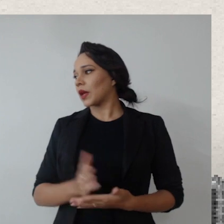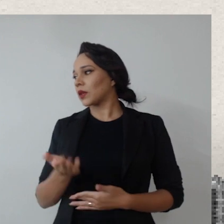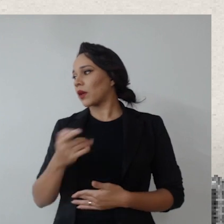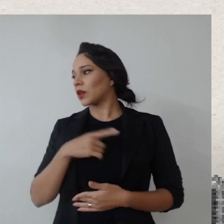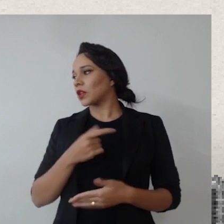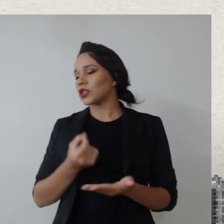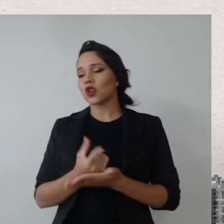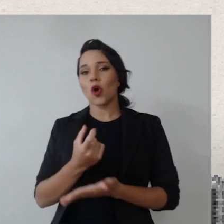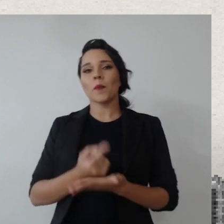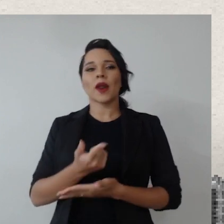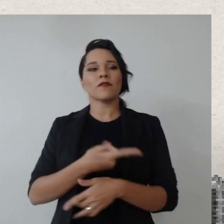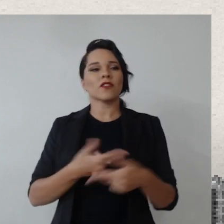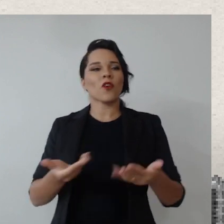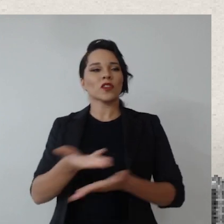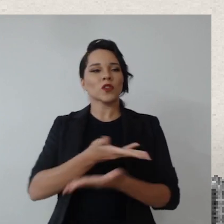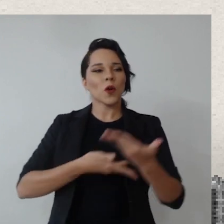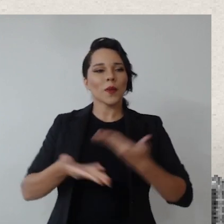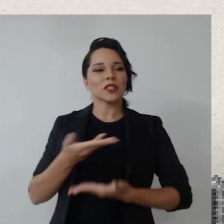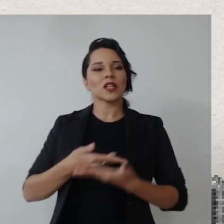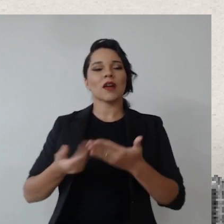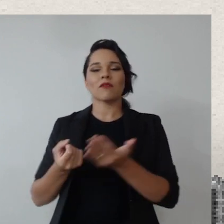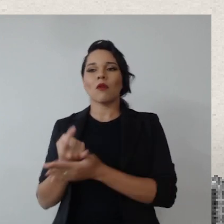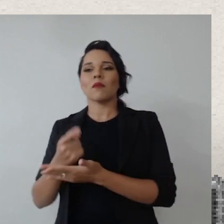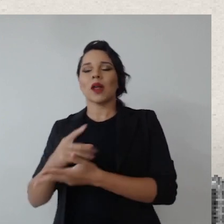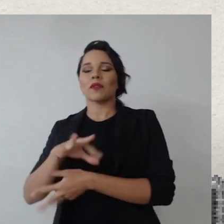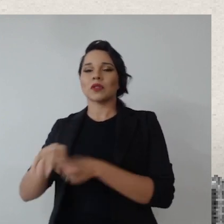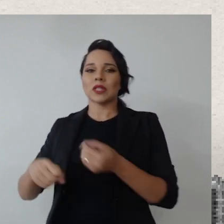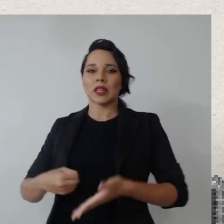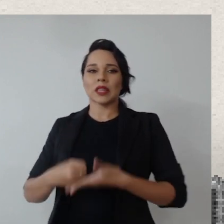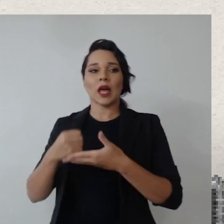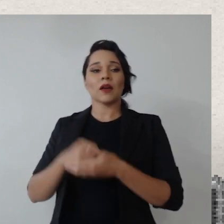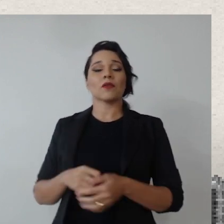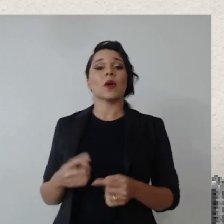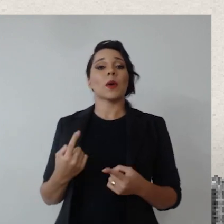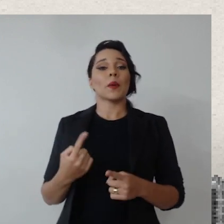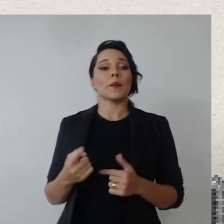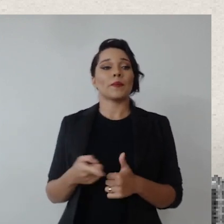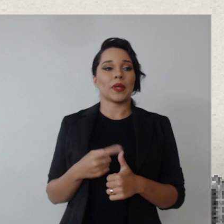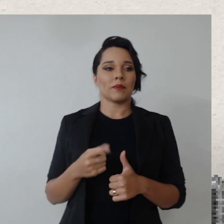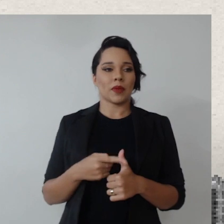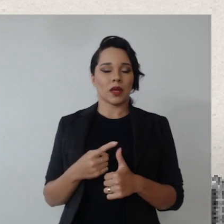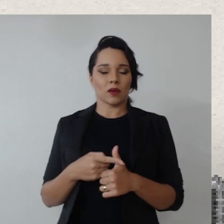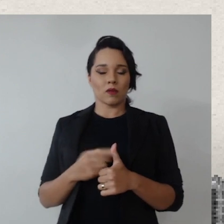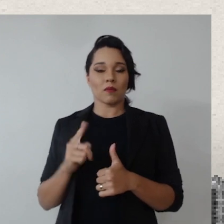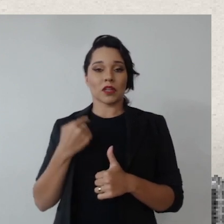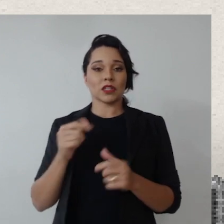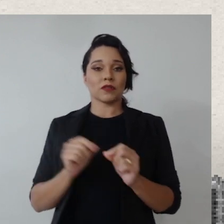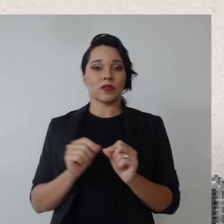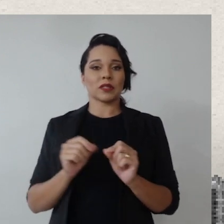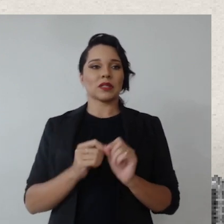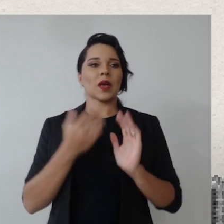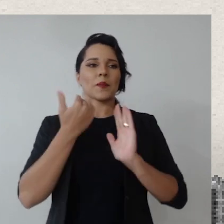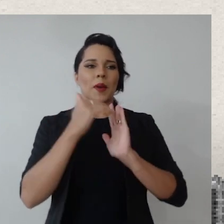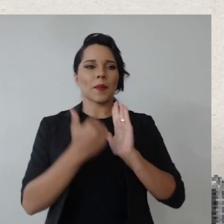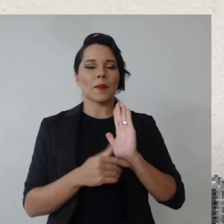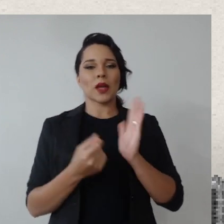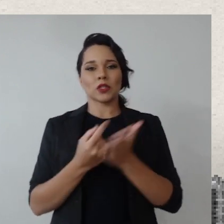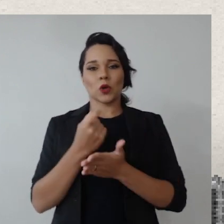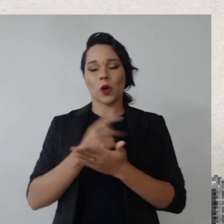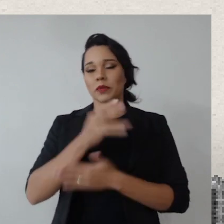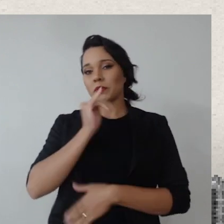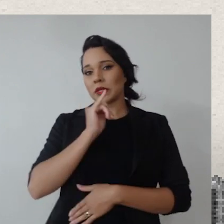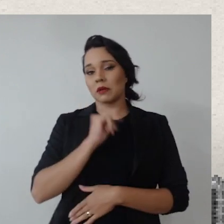a gente fazia compra compartilhada, sustentável, e primeiro que a gente, para a gente fazer um cardápio de compras